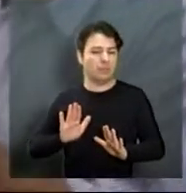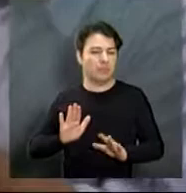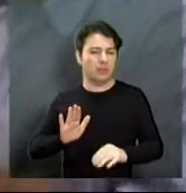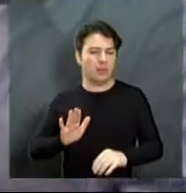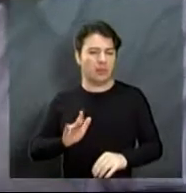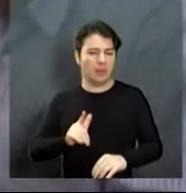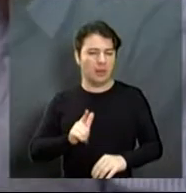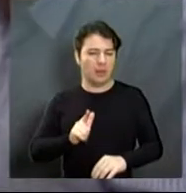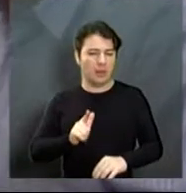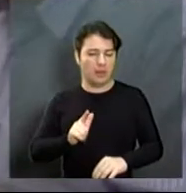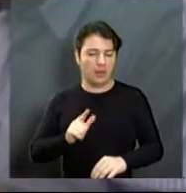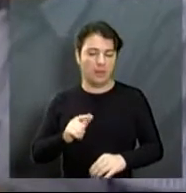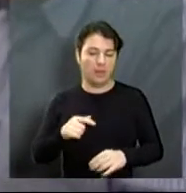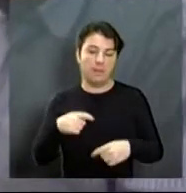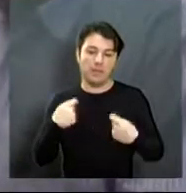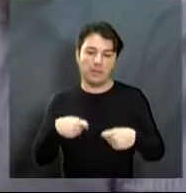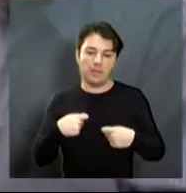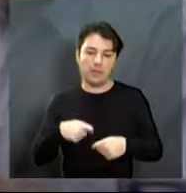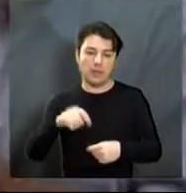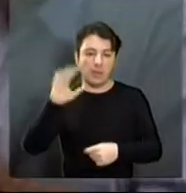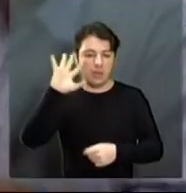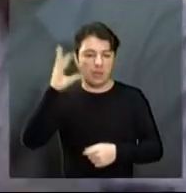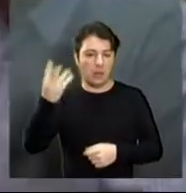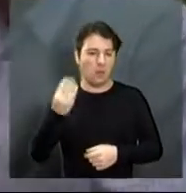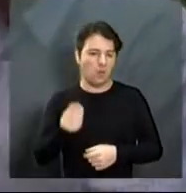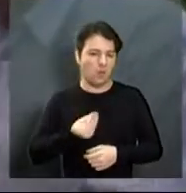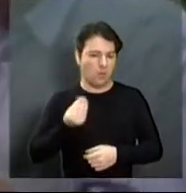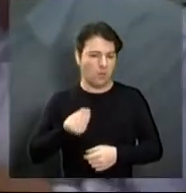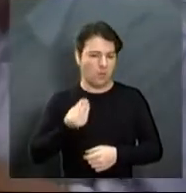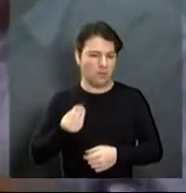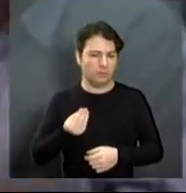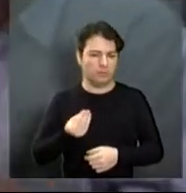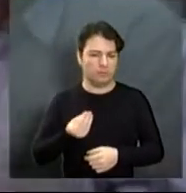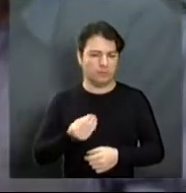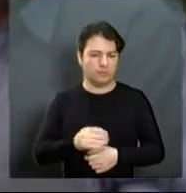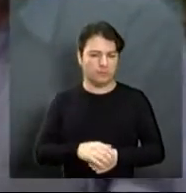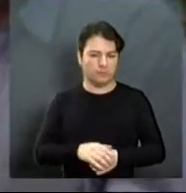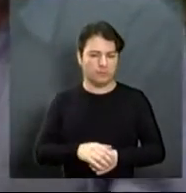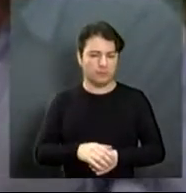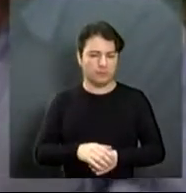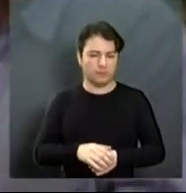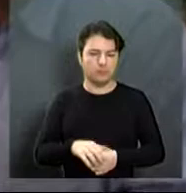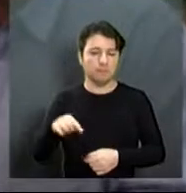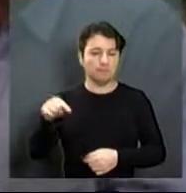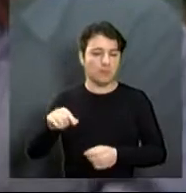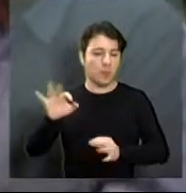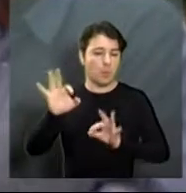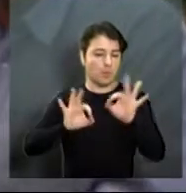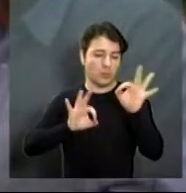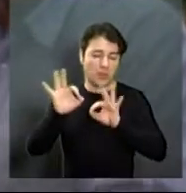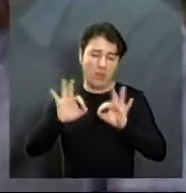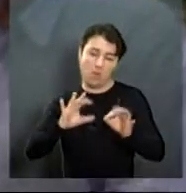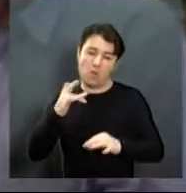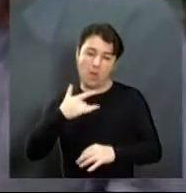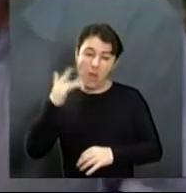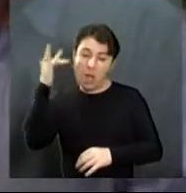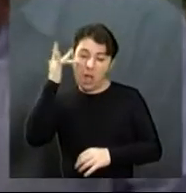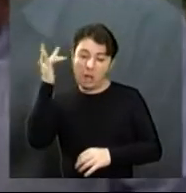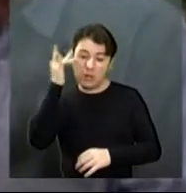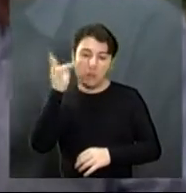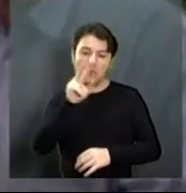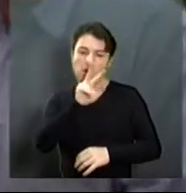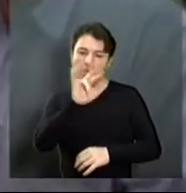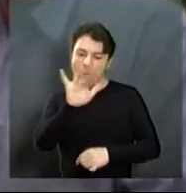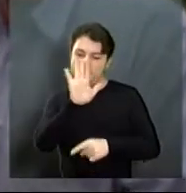parlamentar pra resolver definitivamente. Mas nós achamos aqui que com esse projeto nós vamos resolver grande parte dos